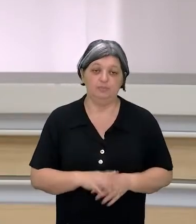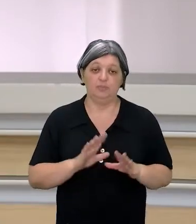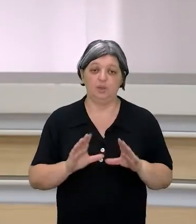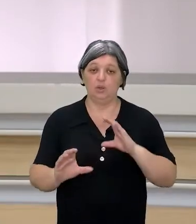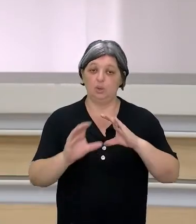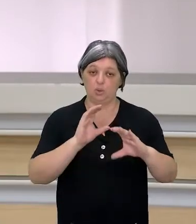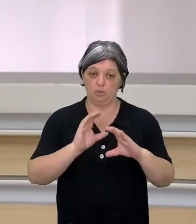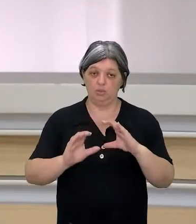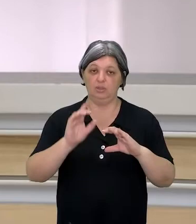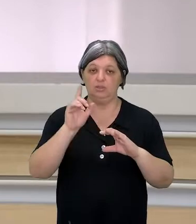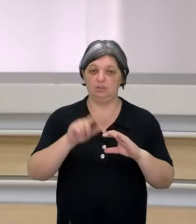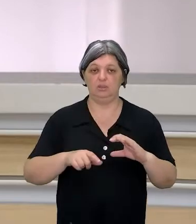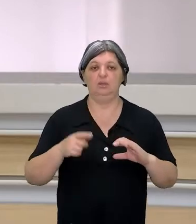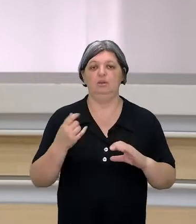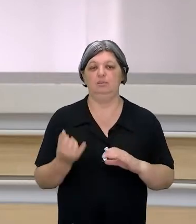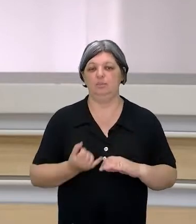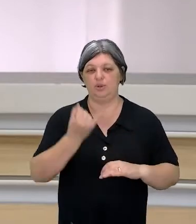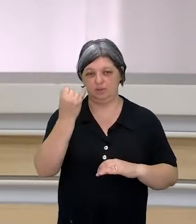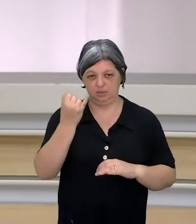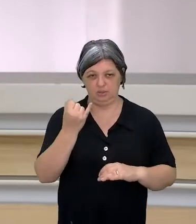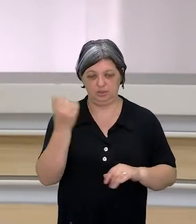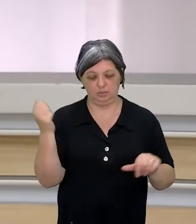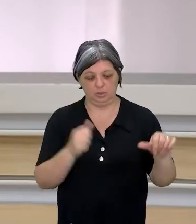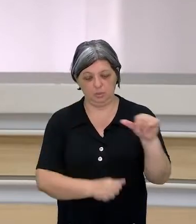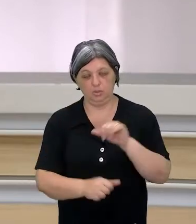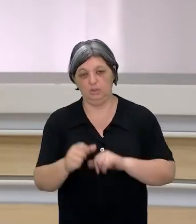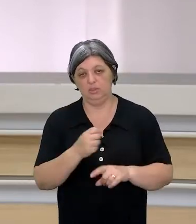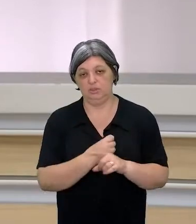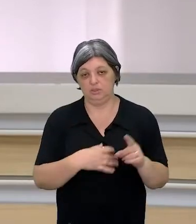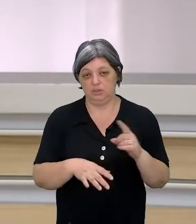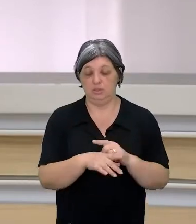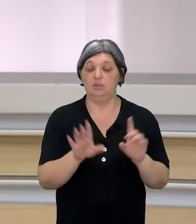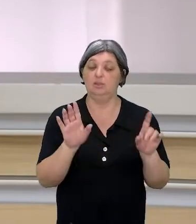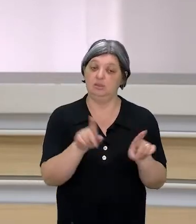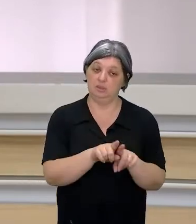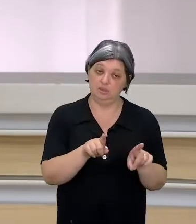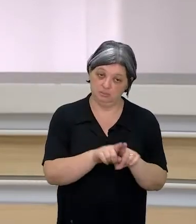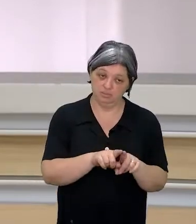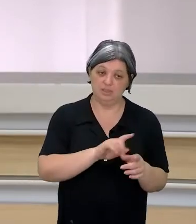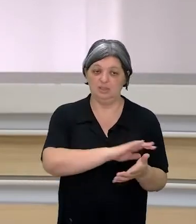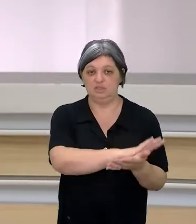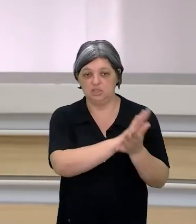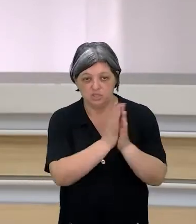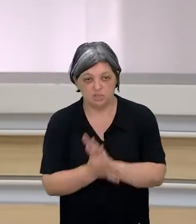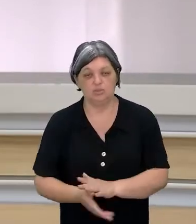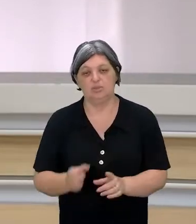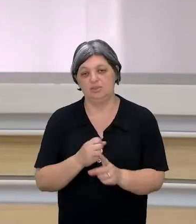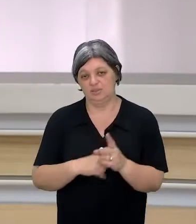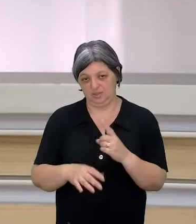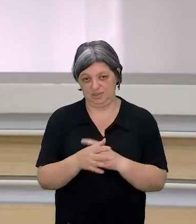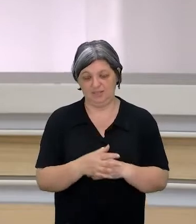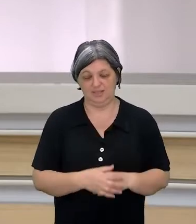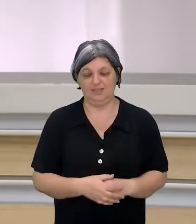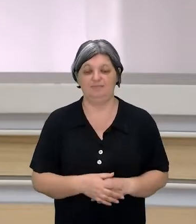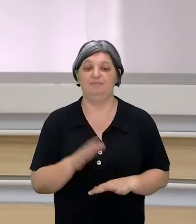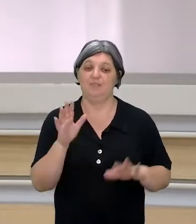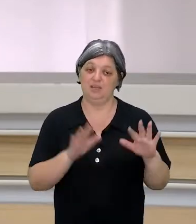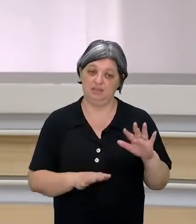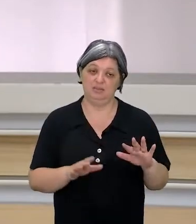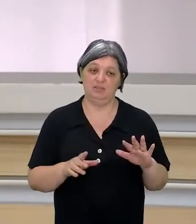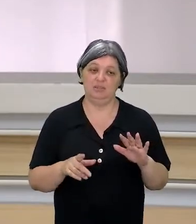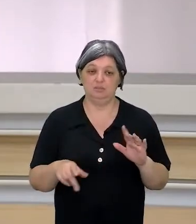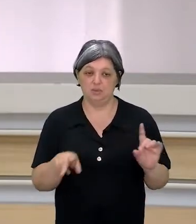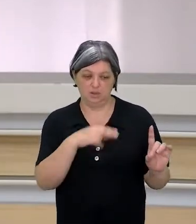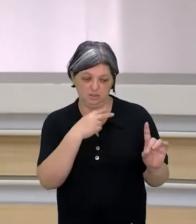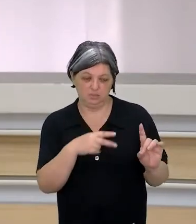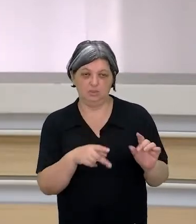é um agente muito poderoso para a mudança social, mas também para a destruição social. E talvez esse seja um aspecto que a gente